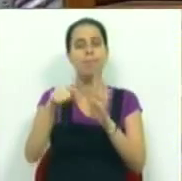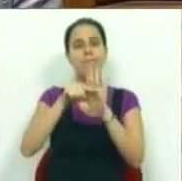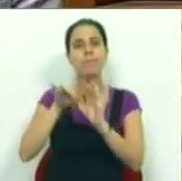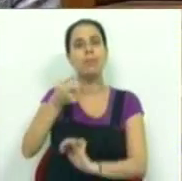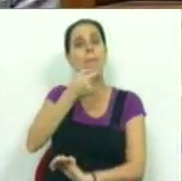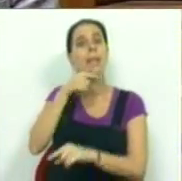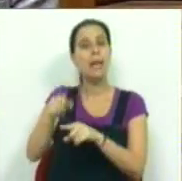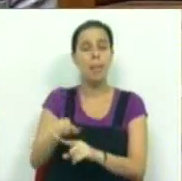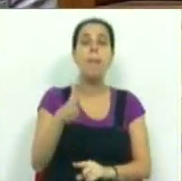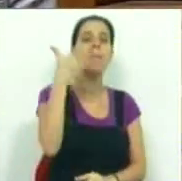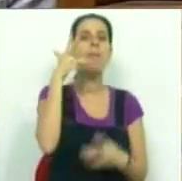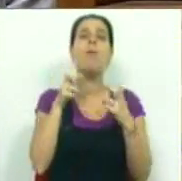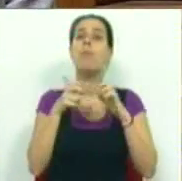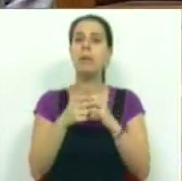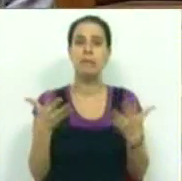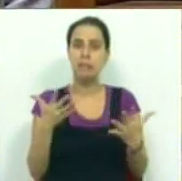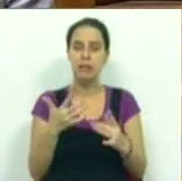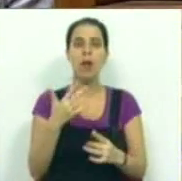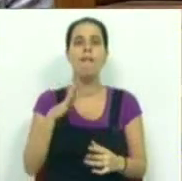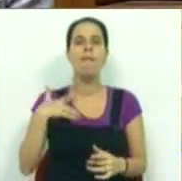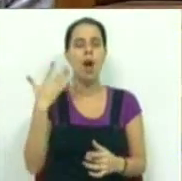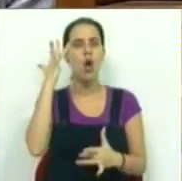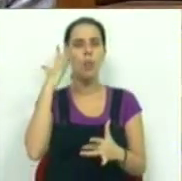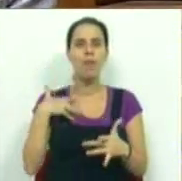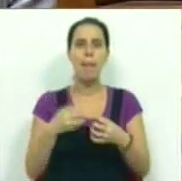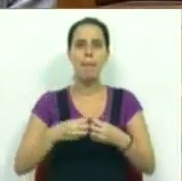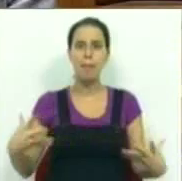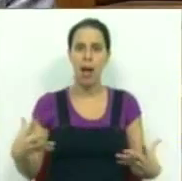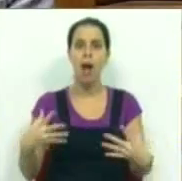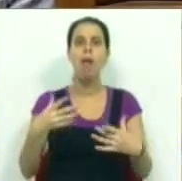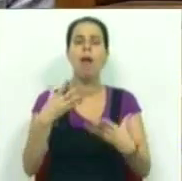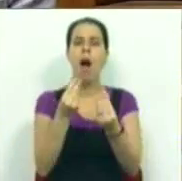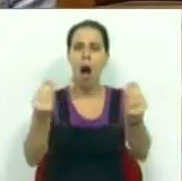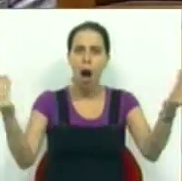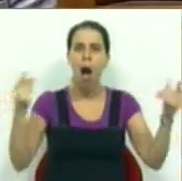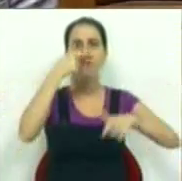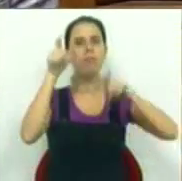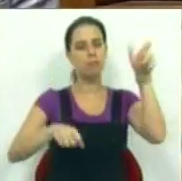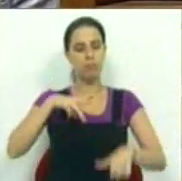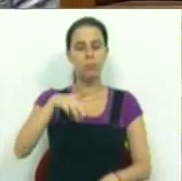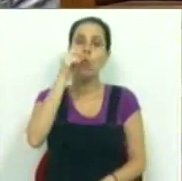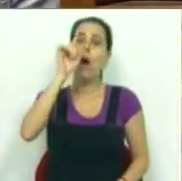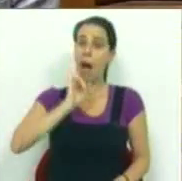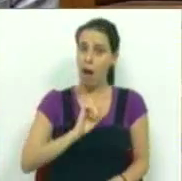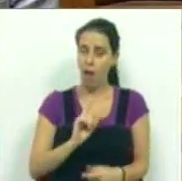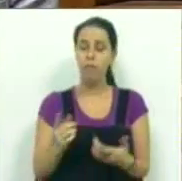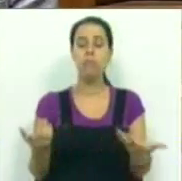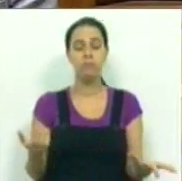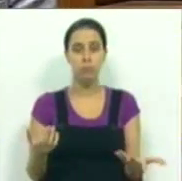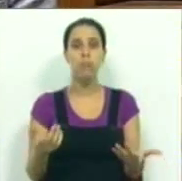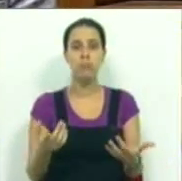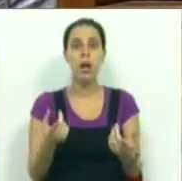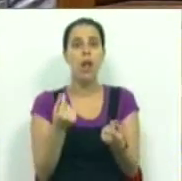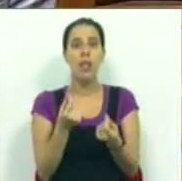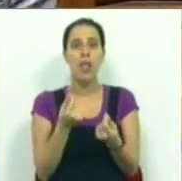problema é a existência em número cada vez maior de muitos portugueses e portuguesas que não